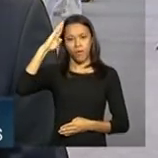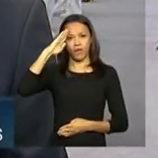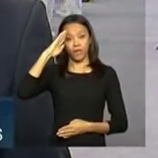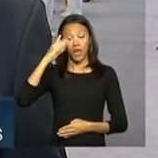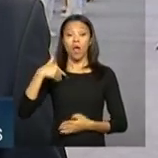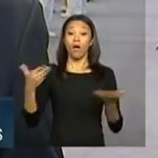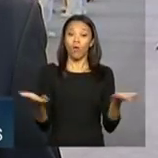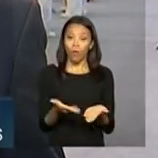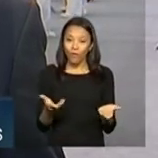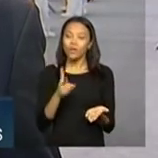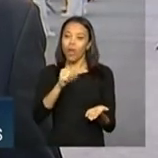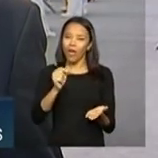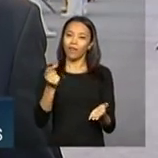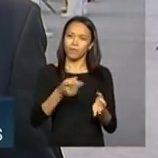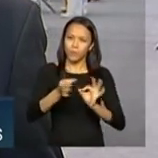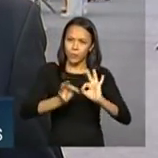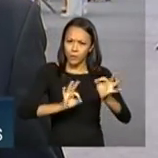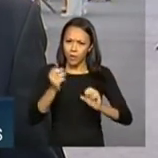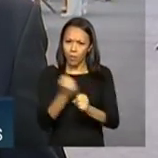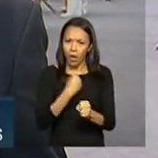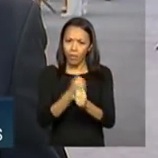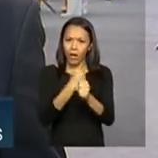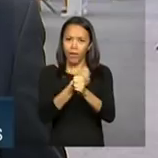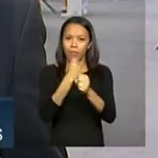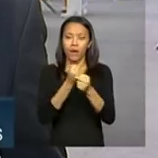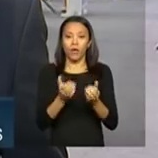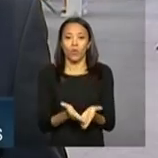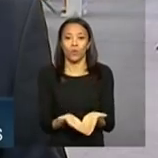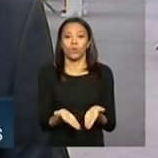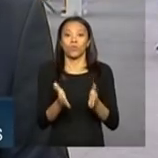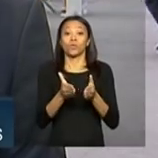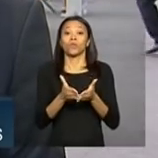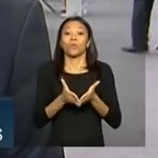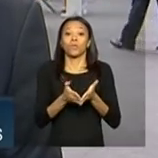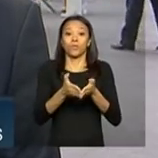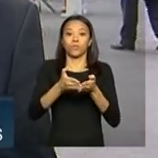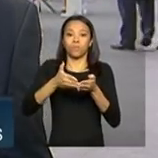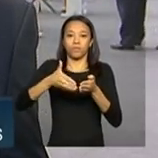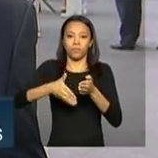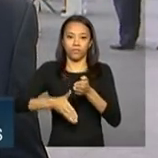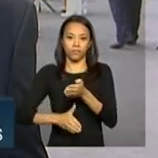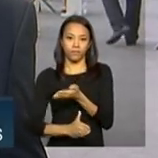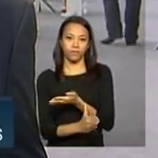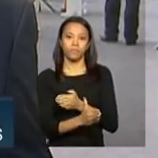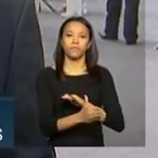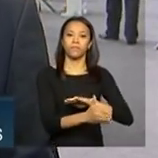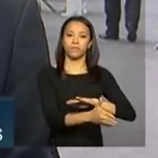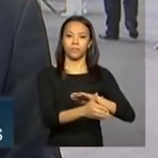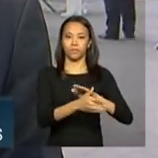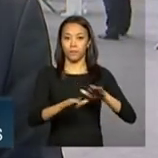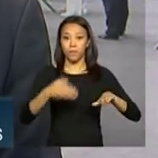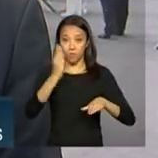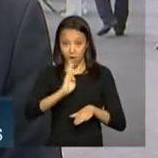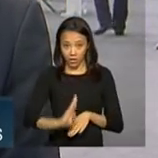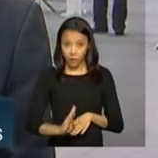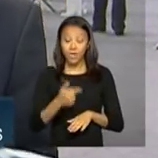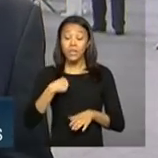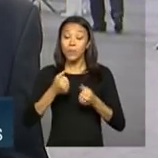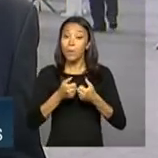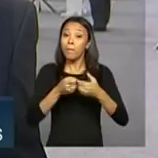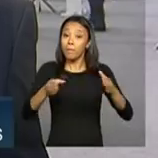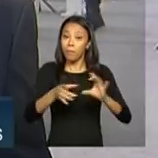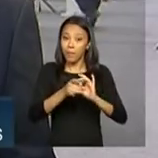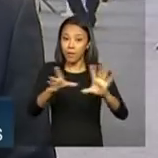o programa de desenvolvimento de submarinos da Marinha brasileira. Essa transferência de tecnologia permite que as empresas